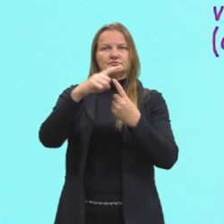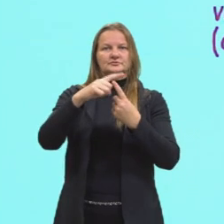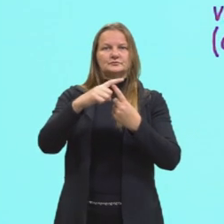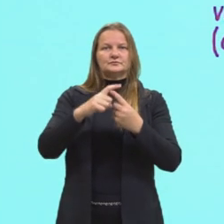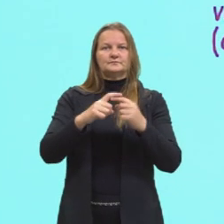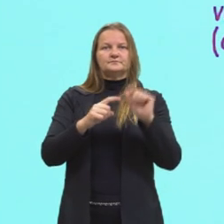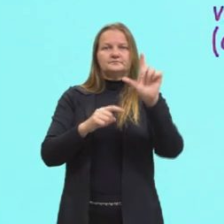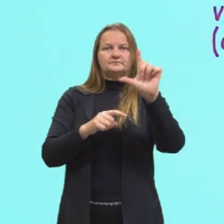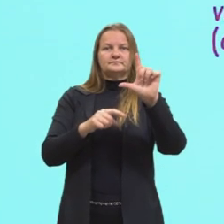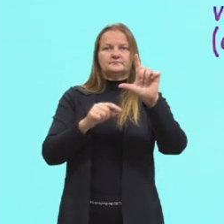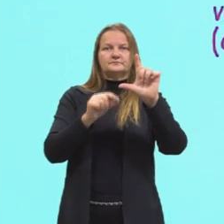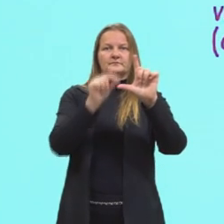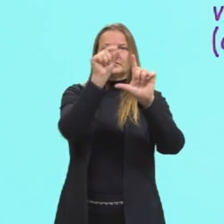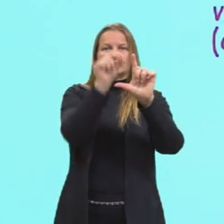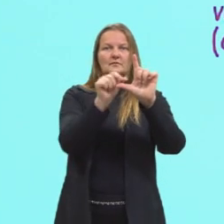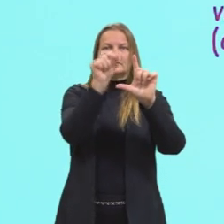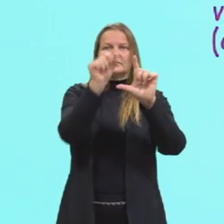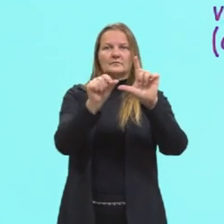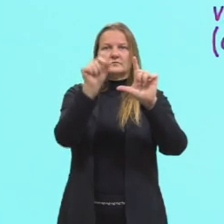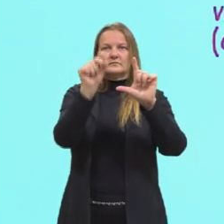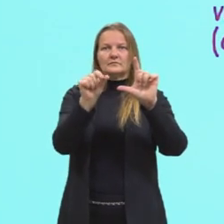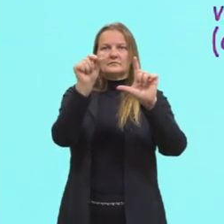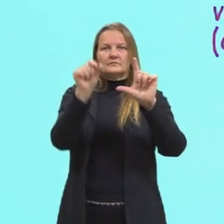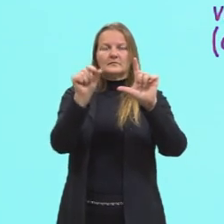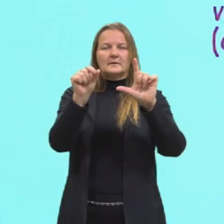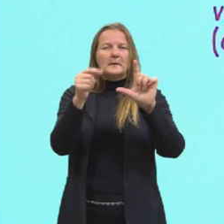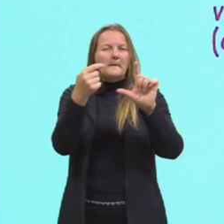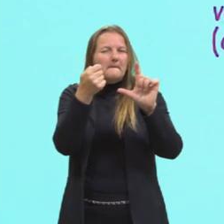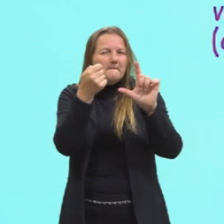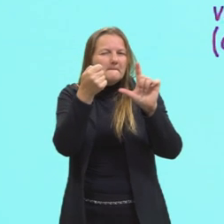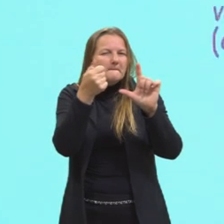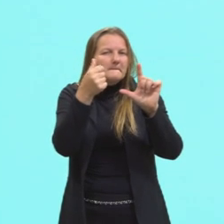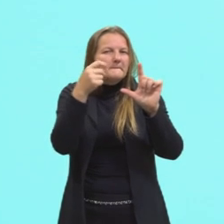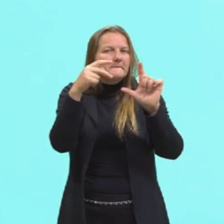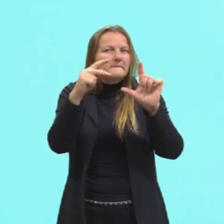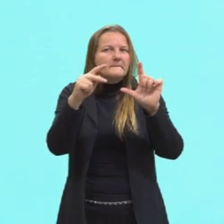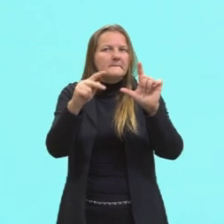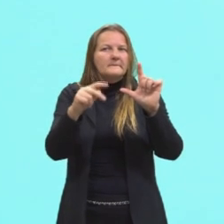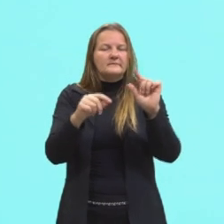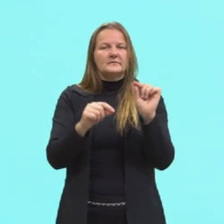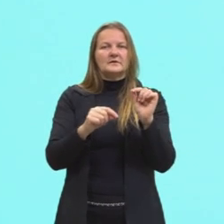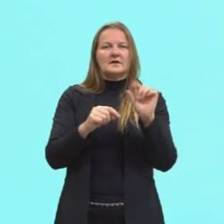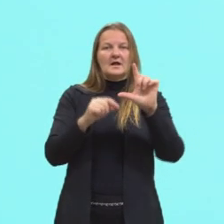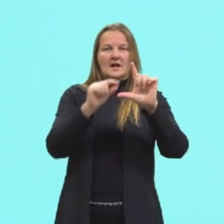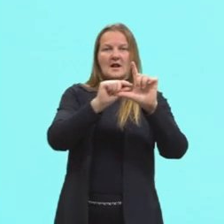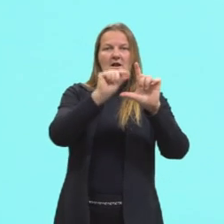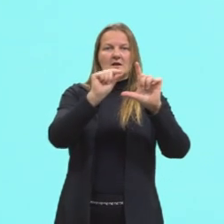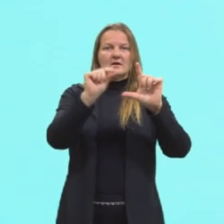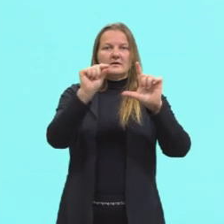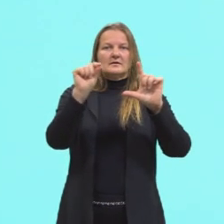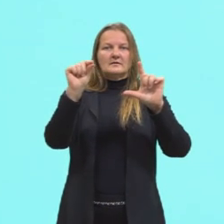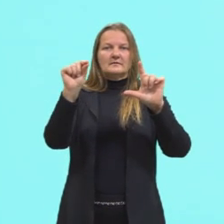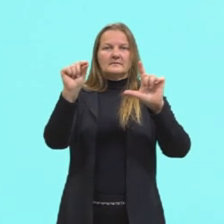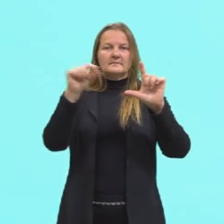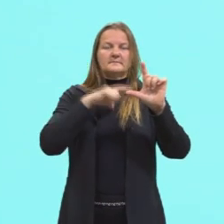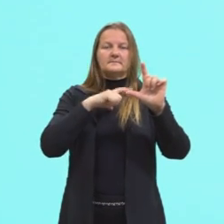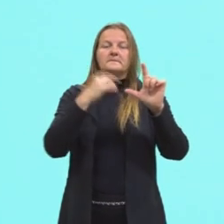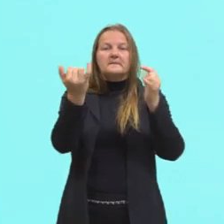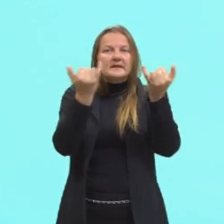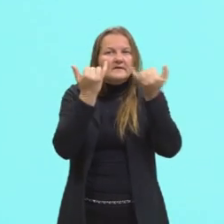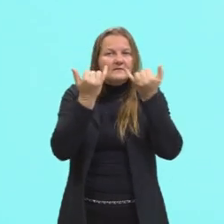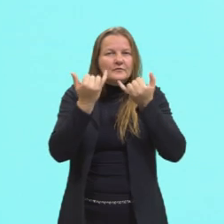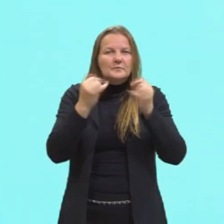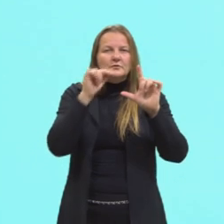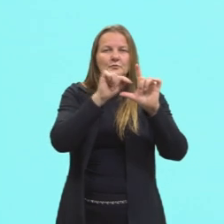Gráfico de colunas. Ele é parecido, né? Vamos voltar aqui para a gente ver. O gráfico de linhas, tá? Ele tem as informações,